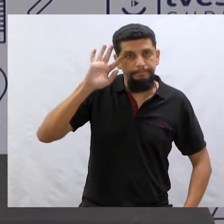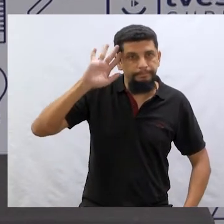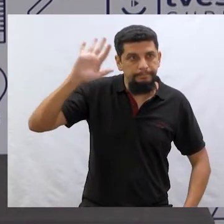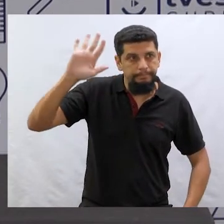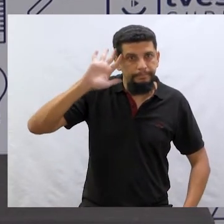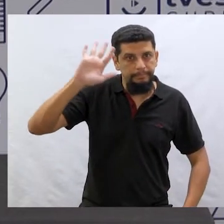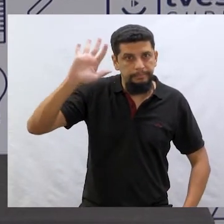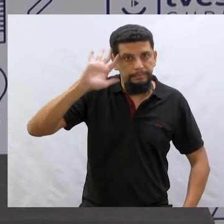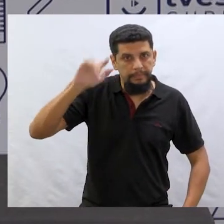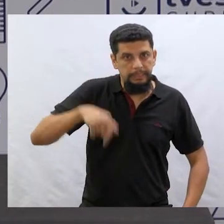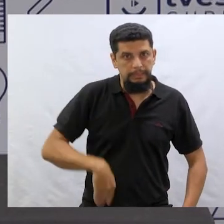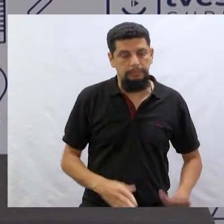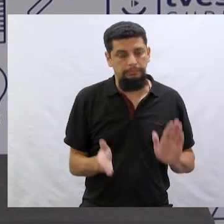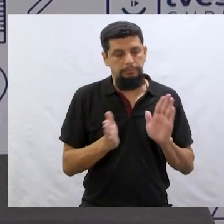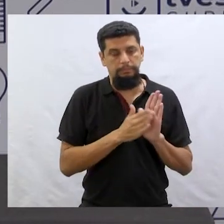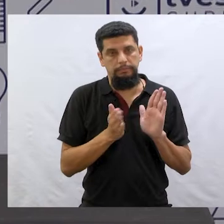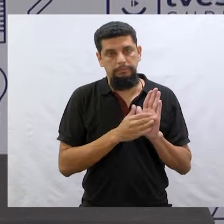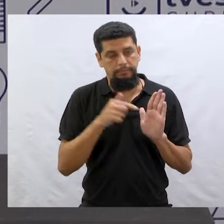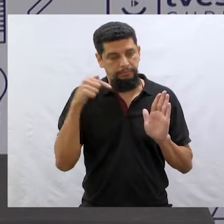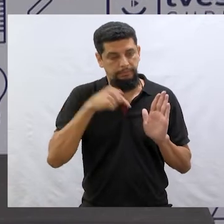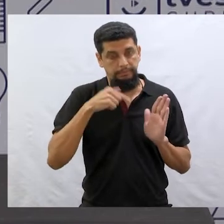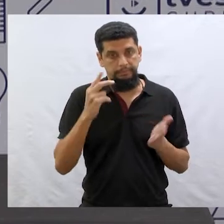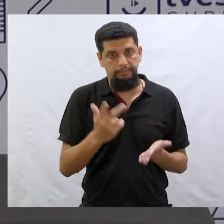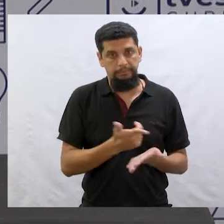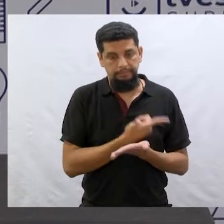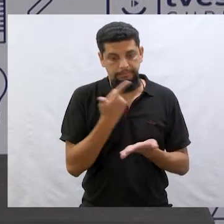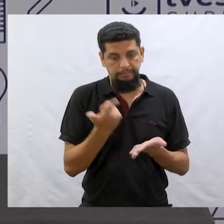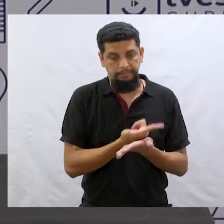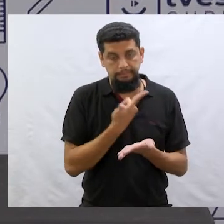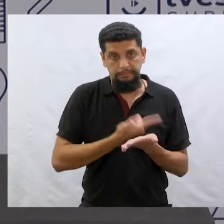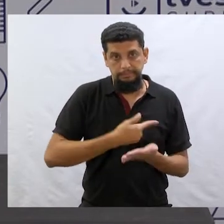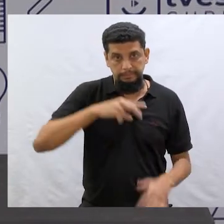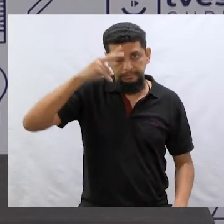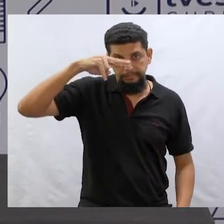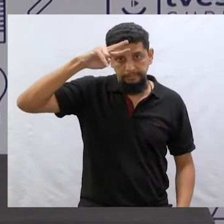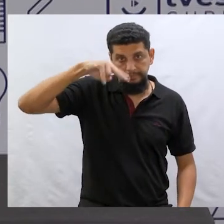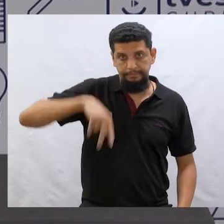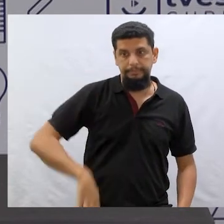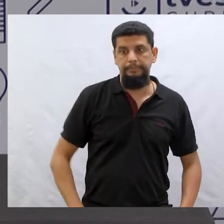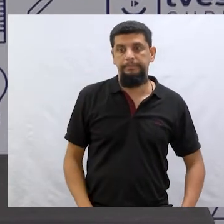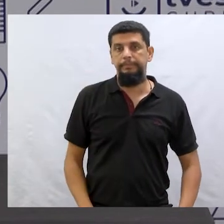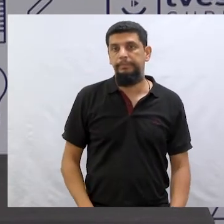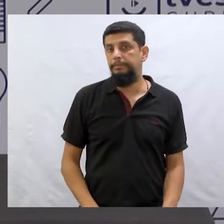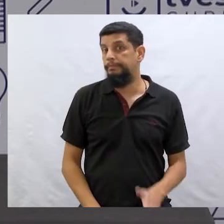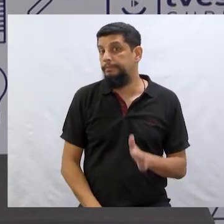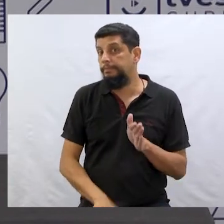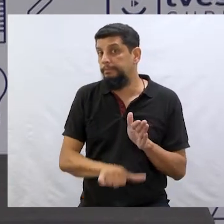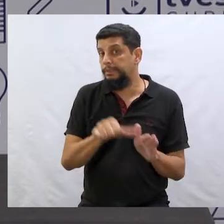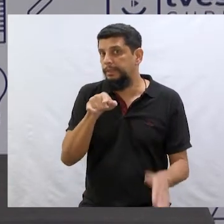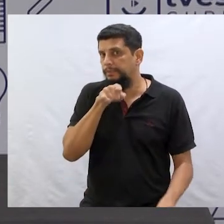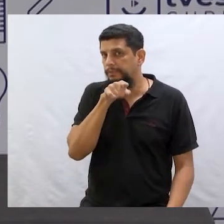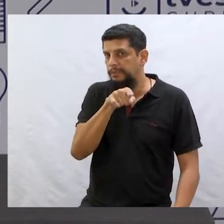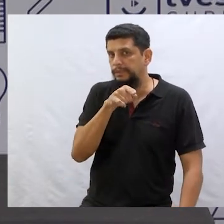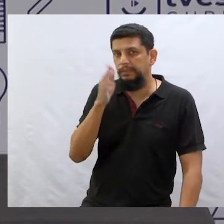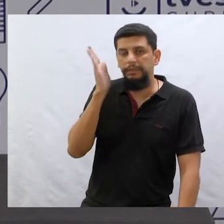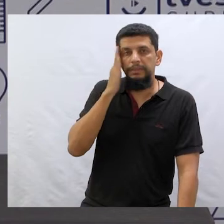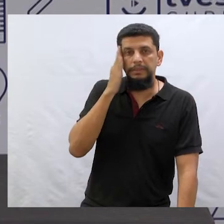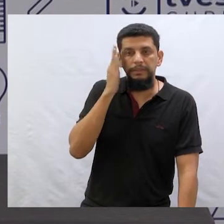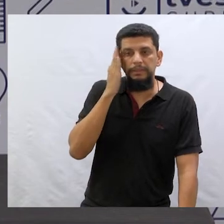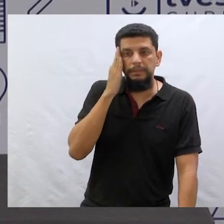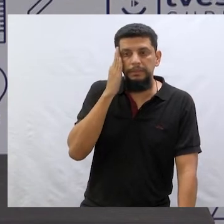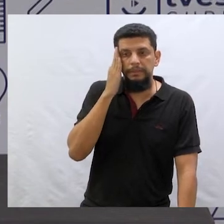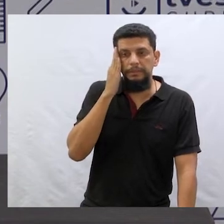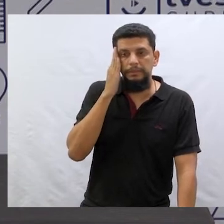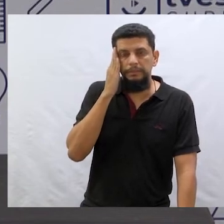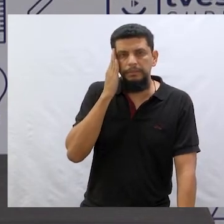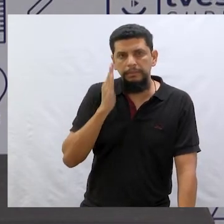coisas que serão tratadas nessa história. Dessa vez, a gente vai pensar um pouquinho antes. Primeiro, você sabe o que cada